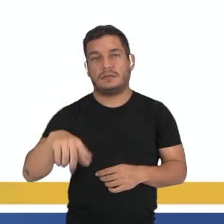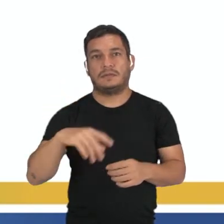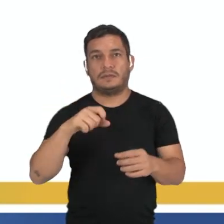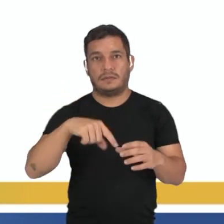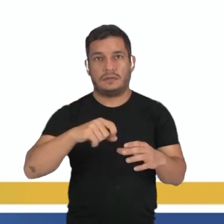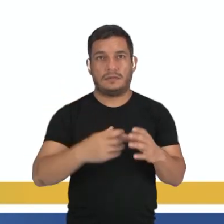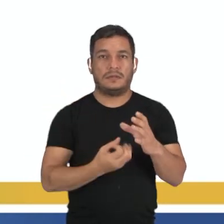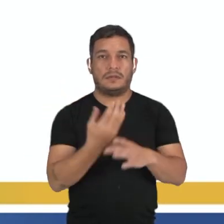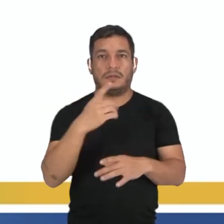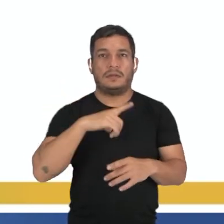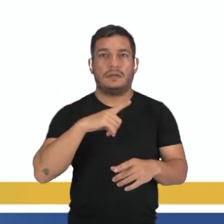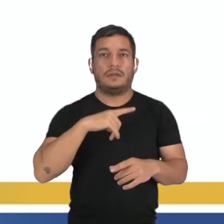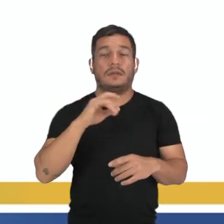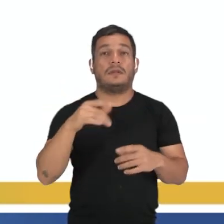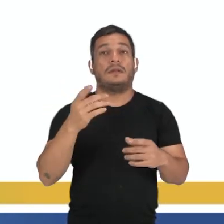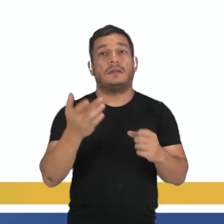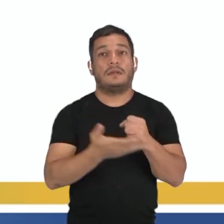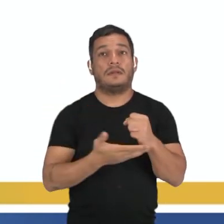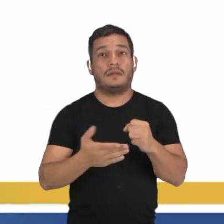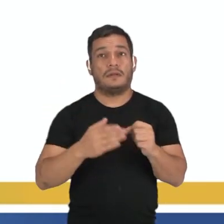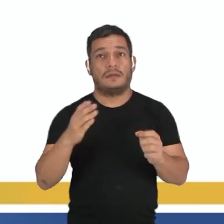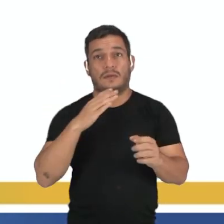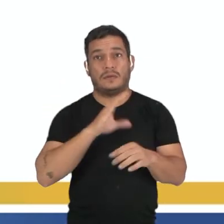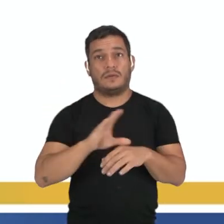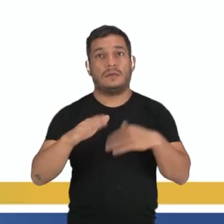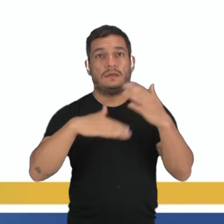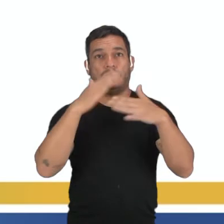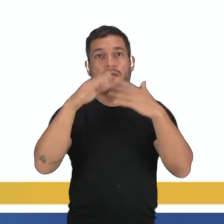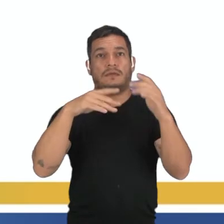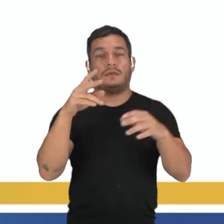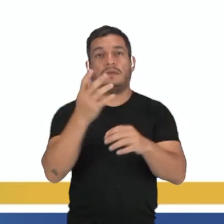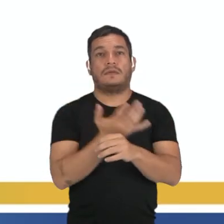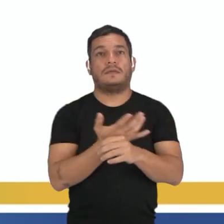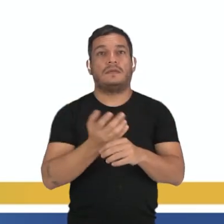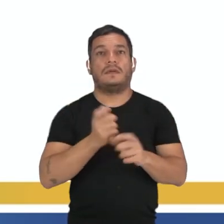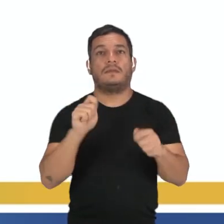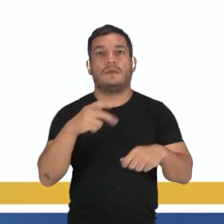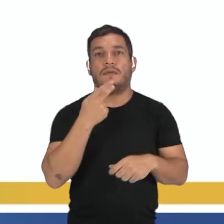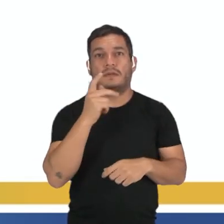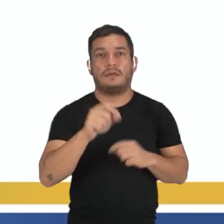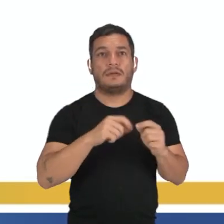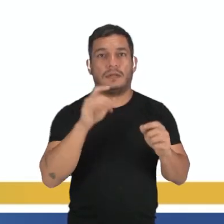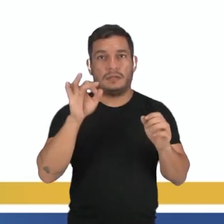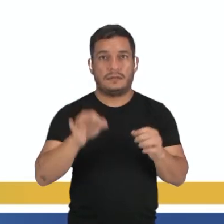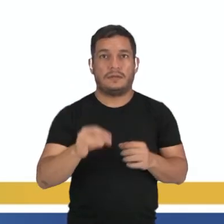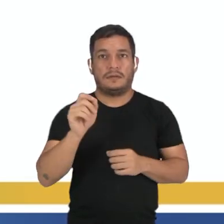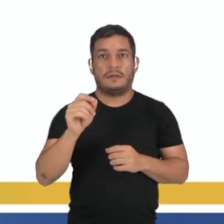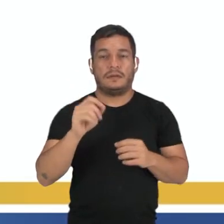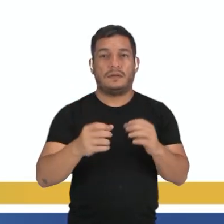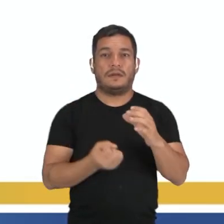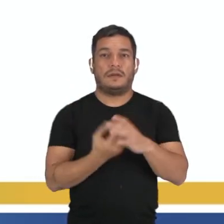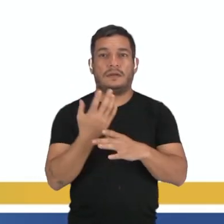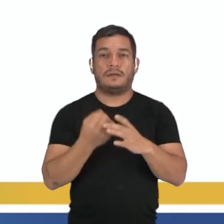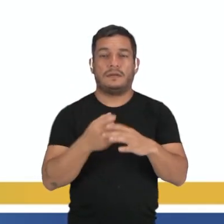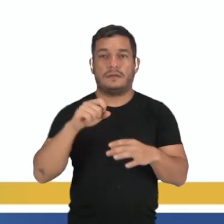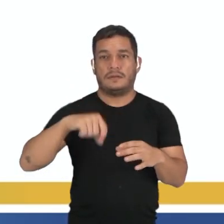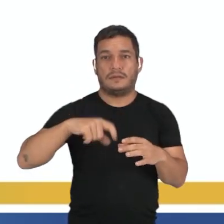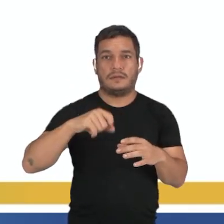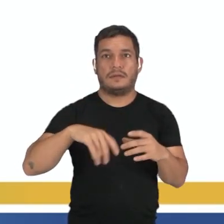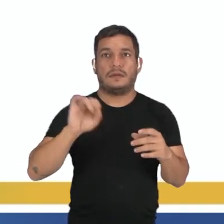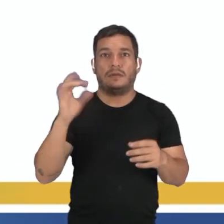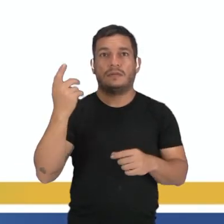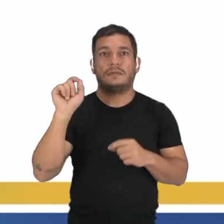sementes. E aí, considerando o curso evolutivo dos vegetais, pode-se afirmar corretamente que a produção de sementes